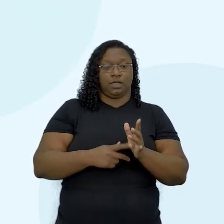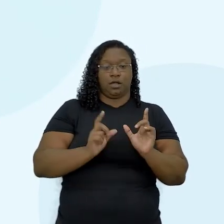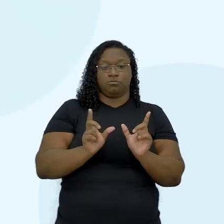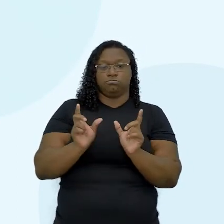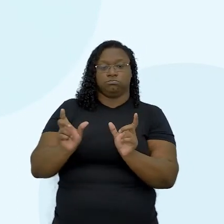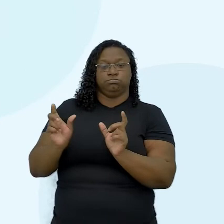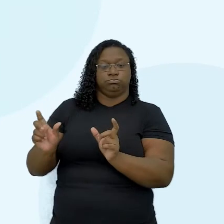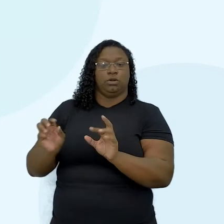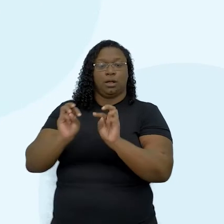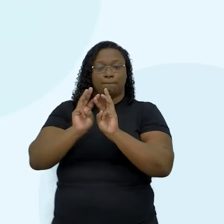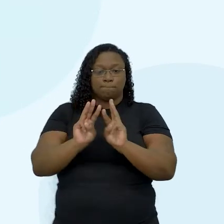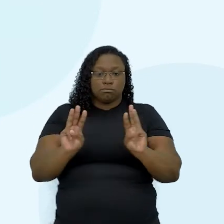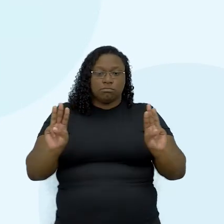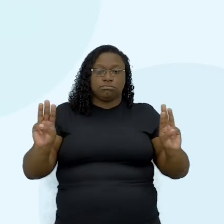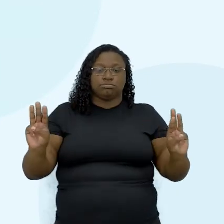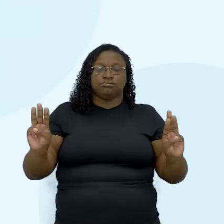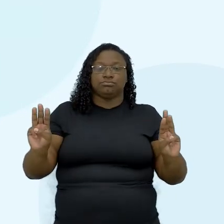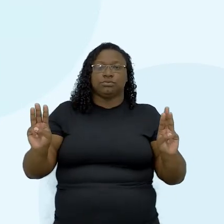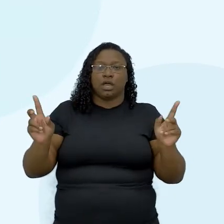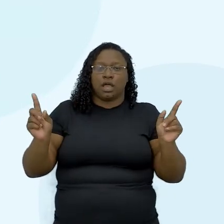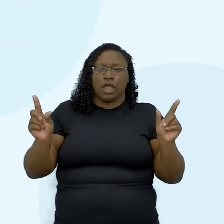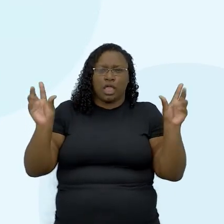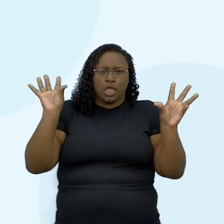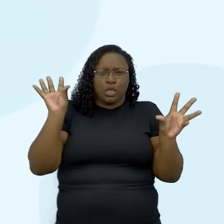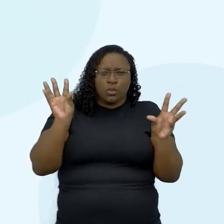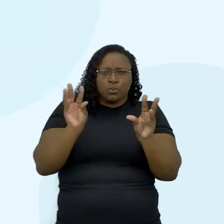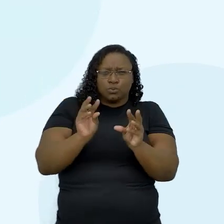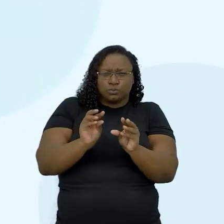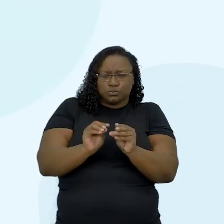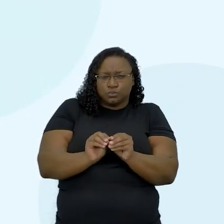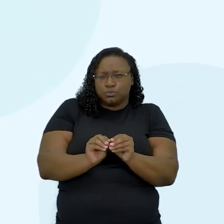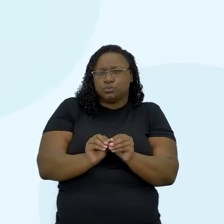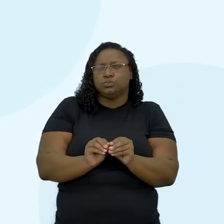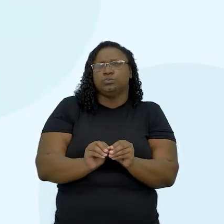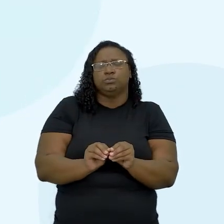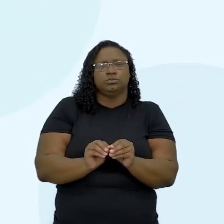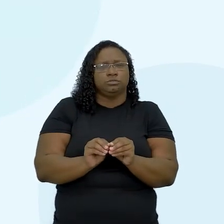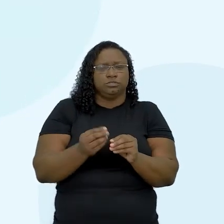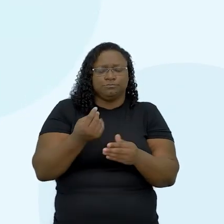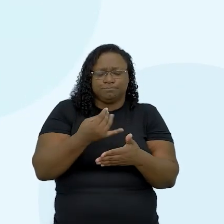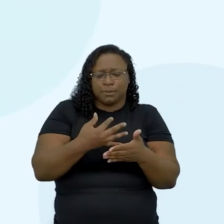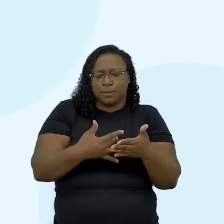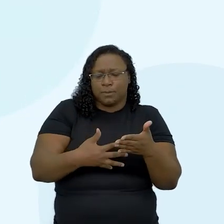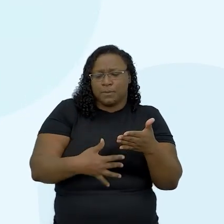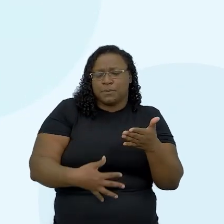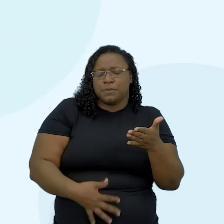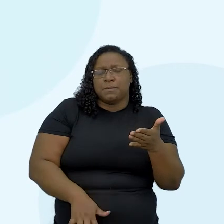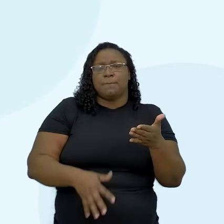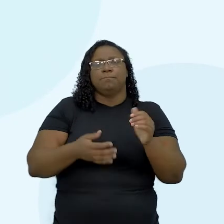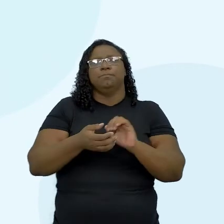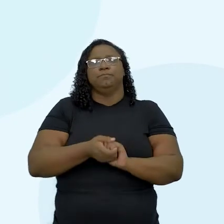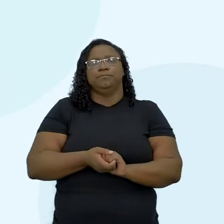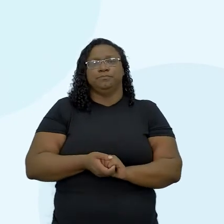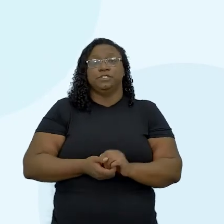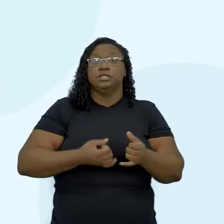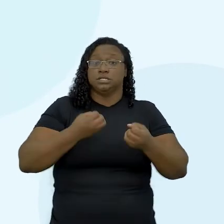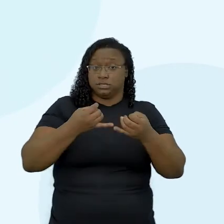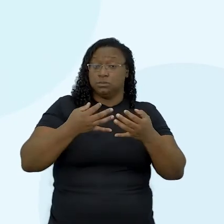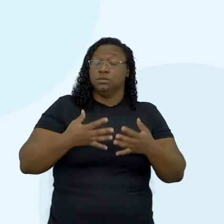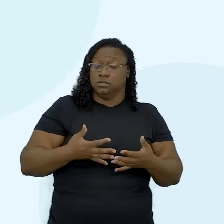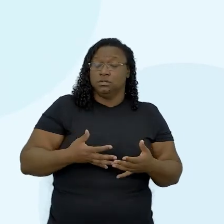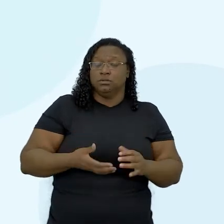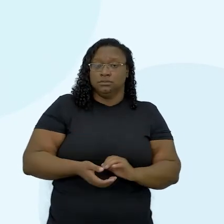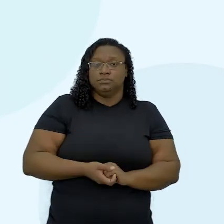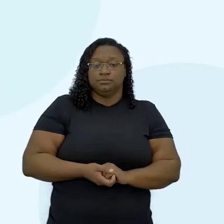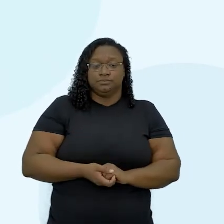aparecer no site, então, é um resumo, um apanhado de elementos que constituem esse conceito. E